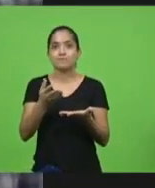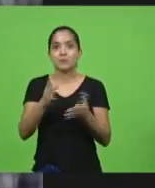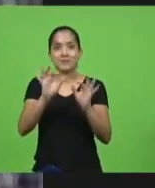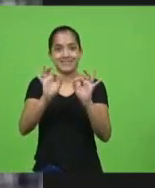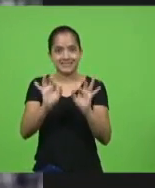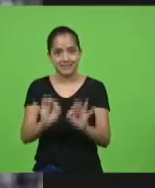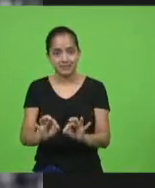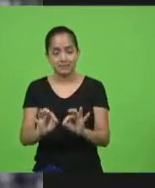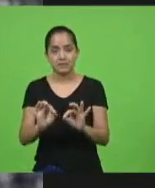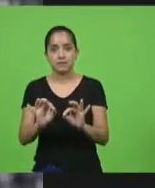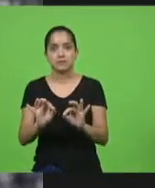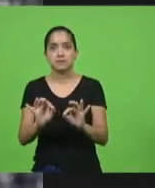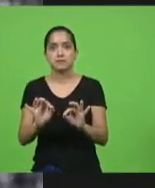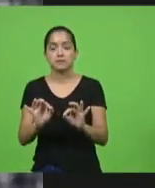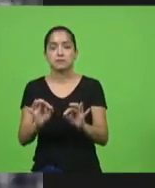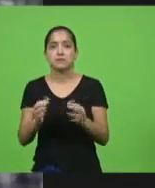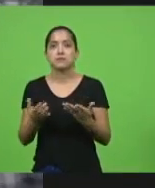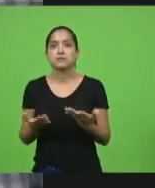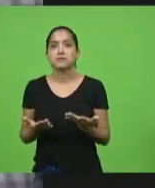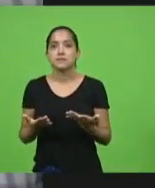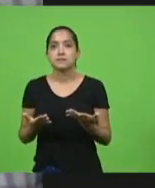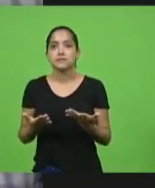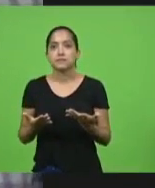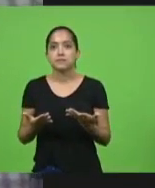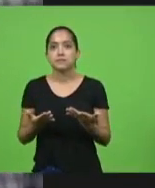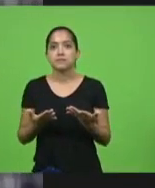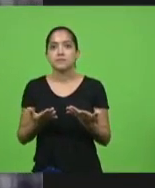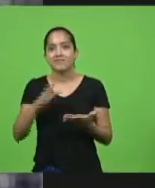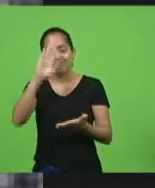de credibilidade,